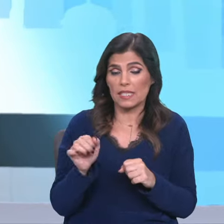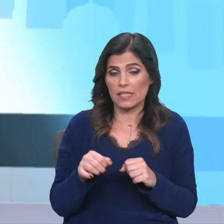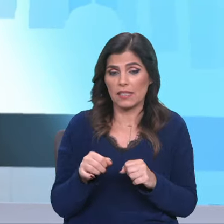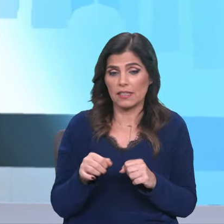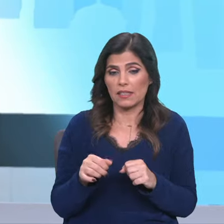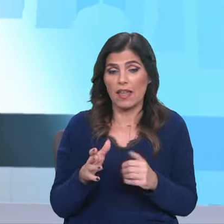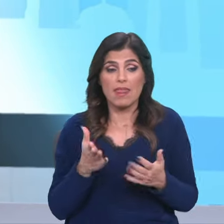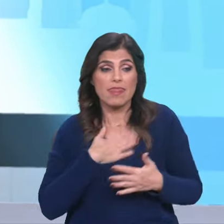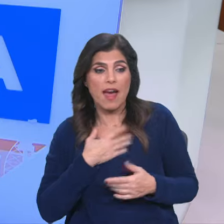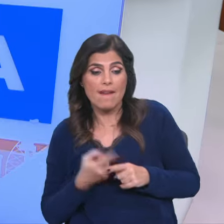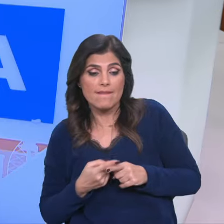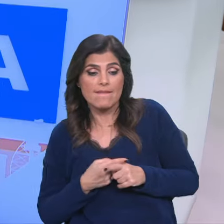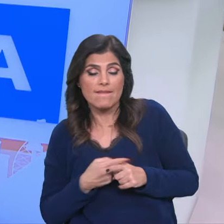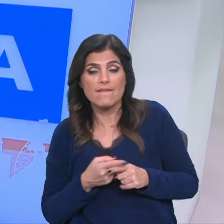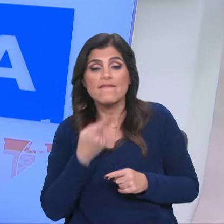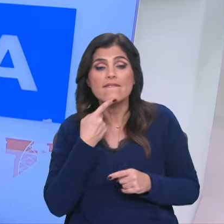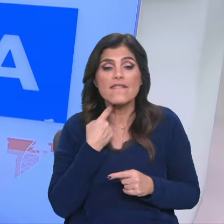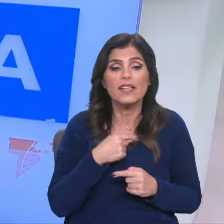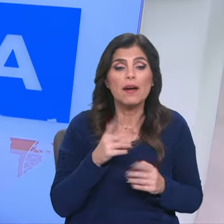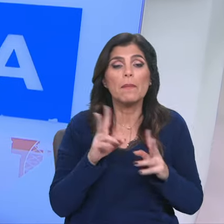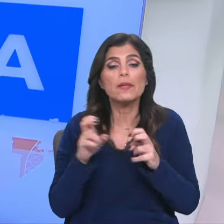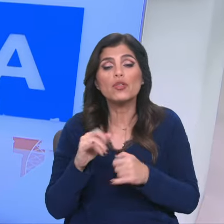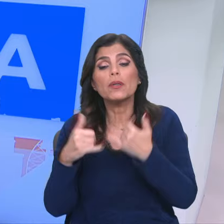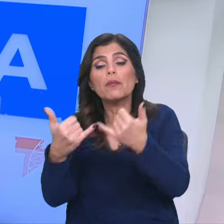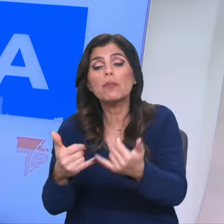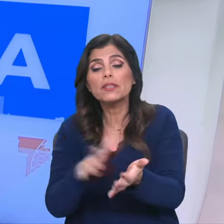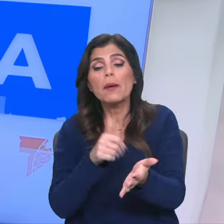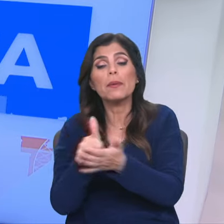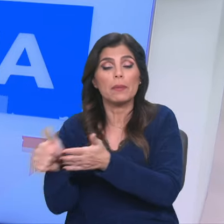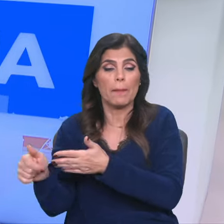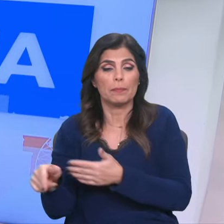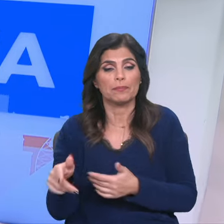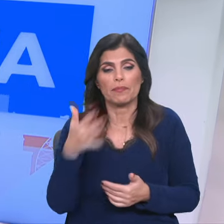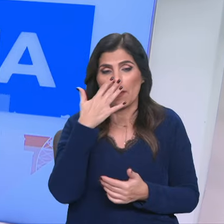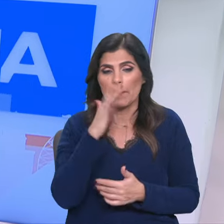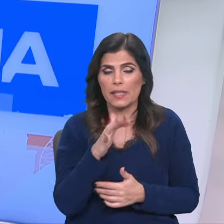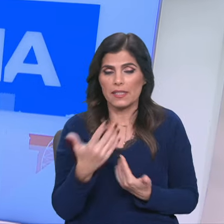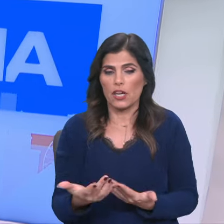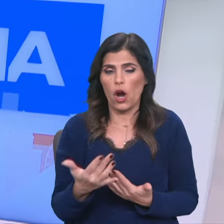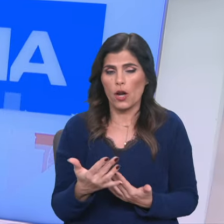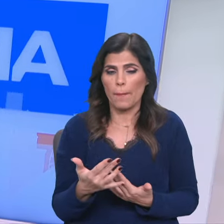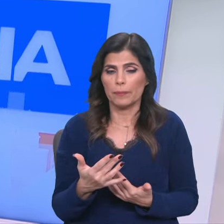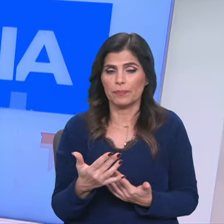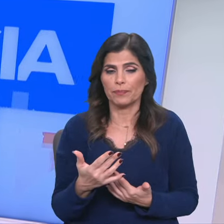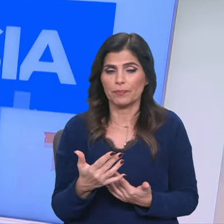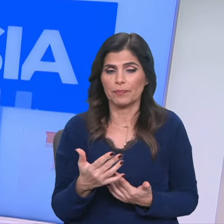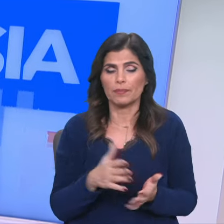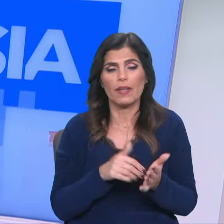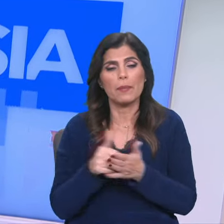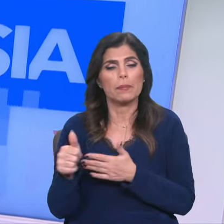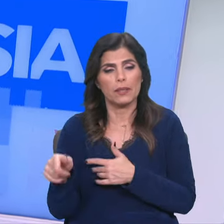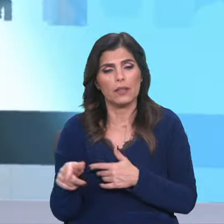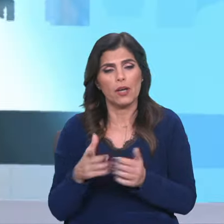aguçar de apetite para depois descobrir esse livro do qual ele fala. Aparece-lhe que hoje em dia a Bíblia